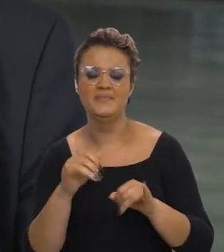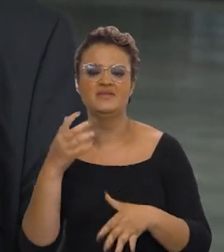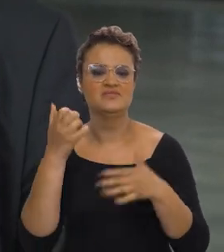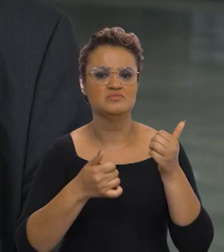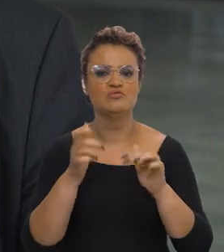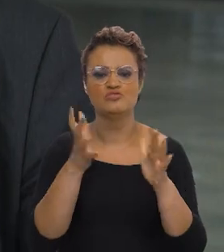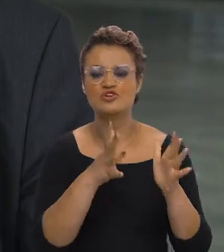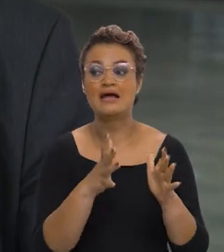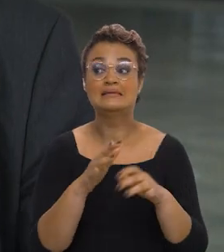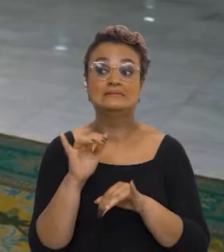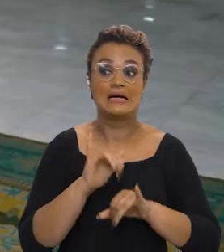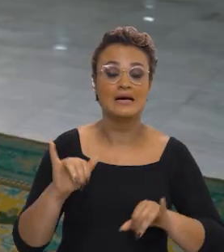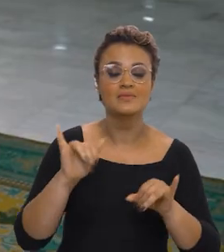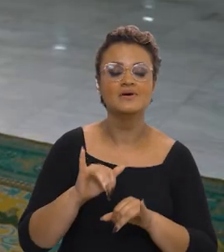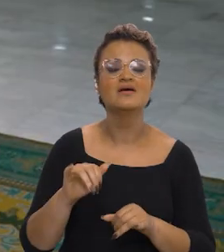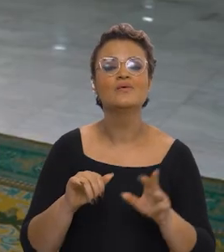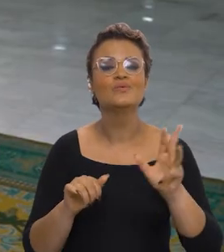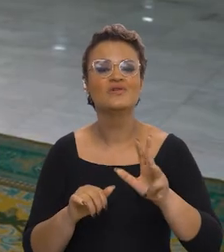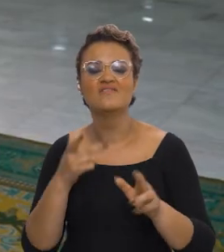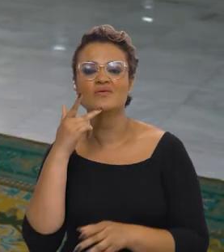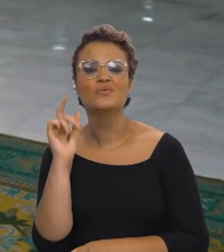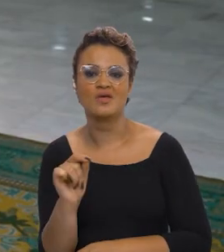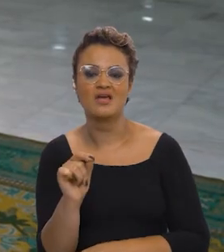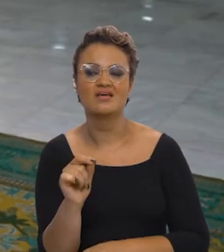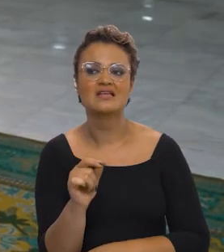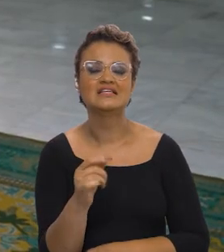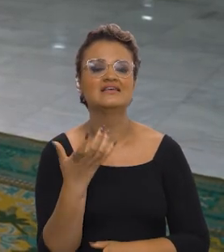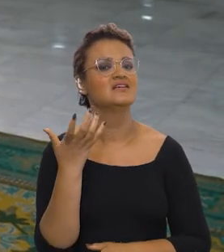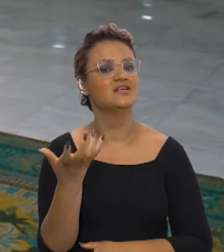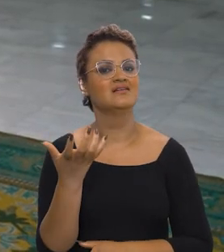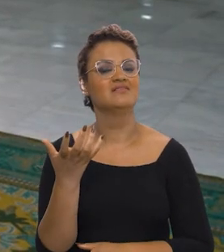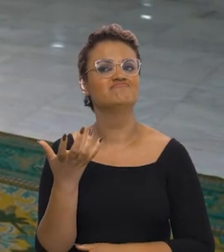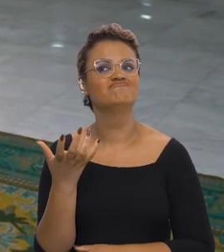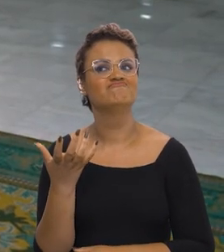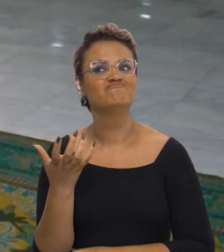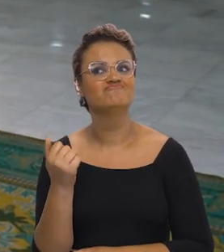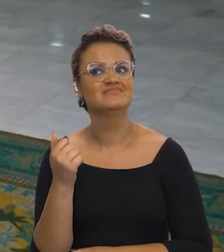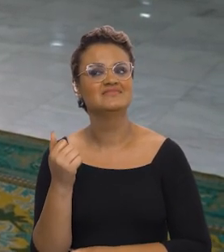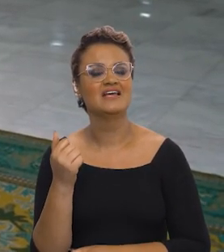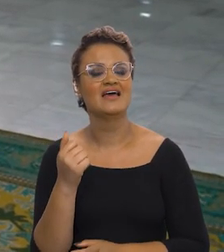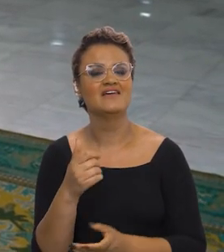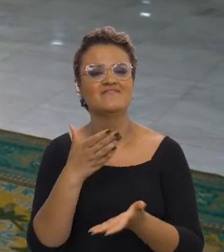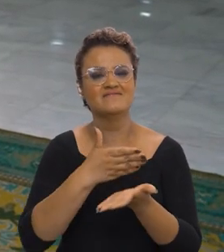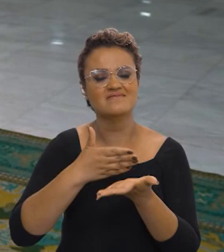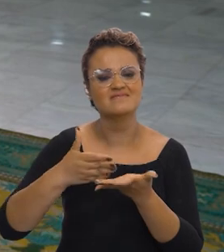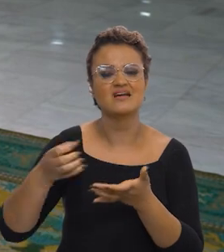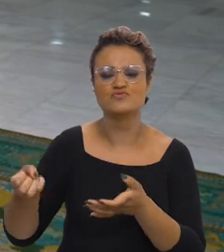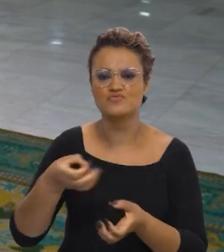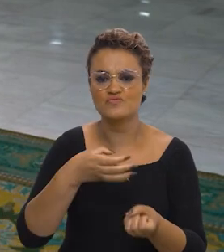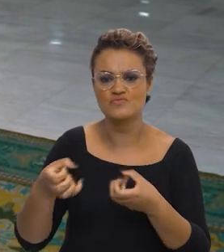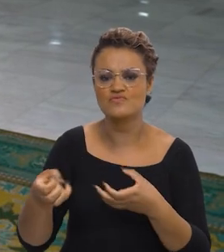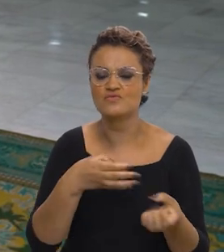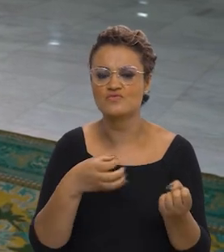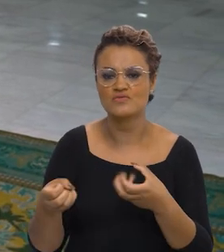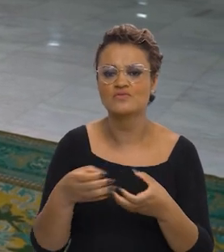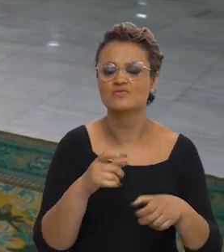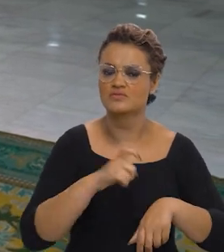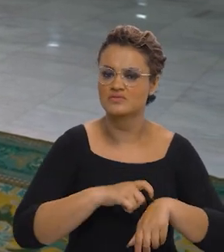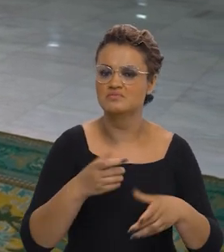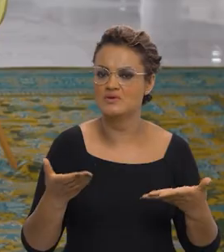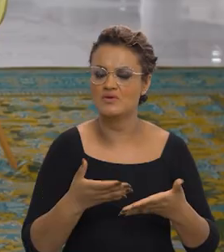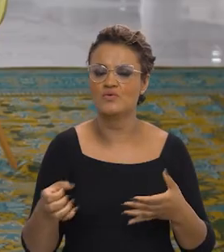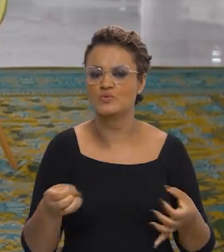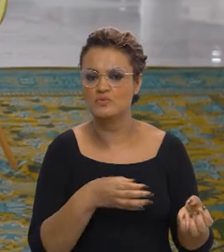campanha. E durante a campanha, o presidente falou muito que ele ia fazer uma série de inovações nessa